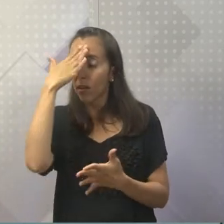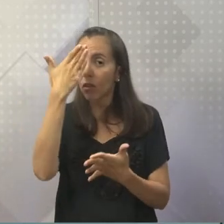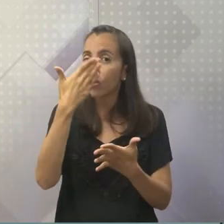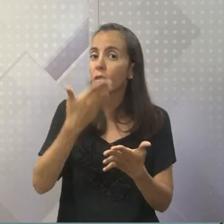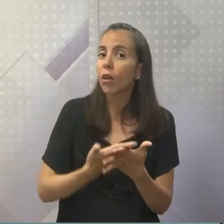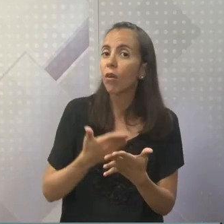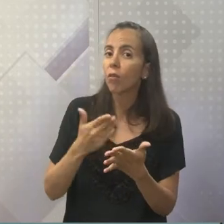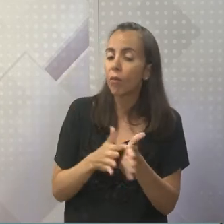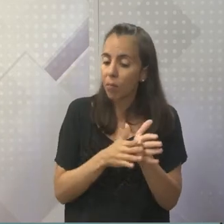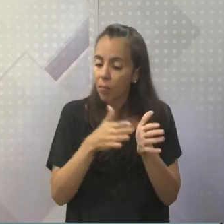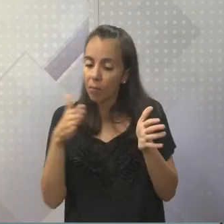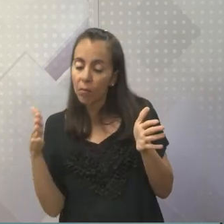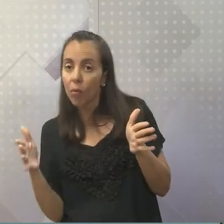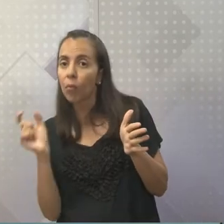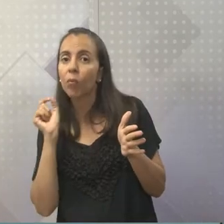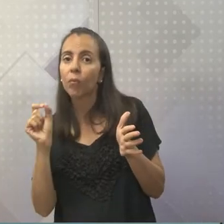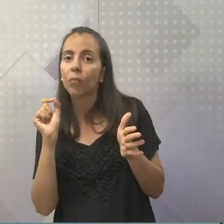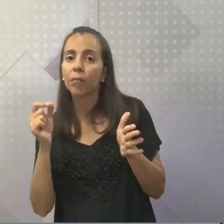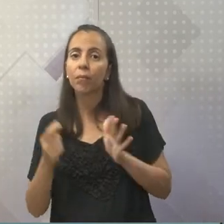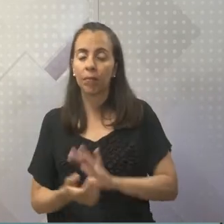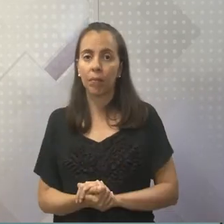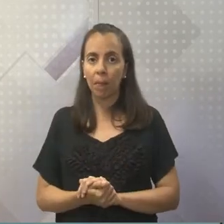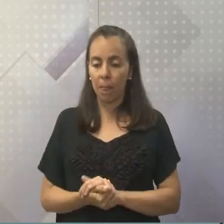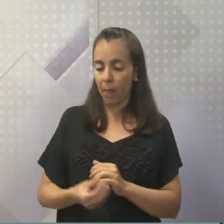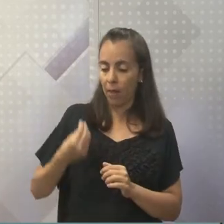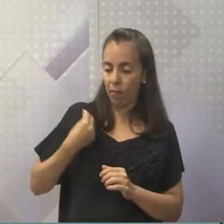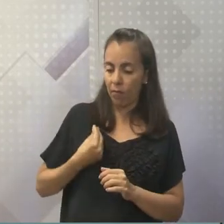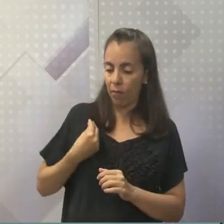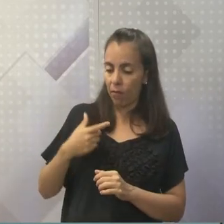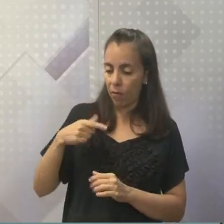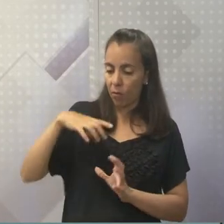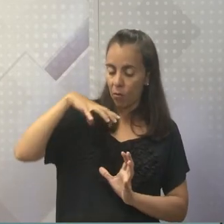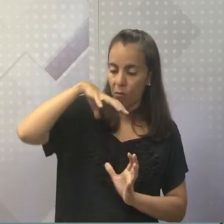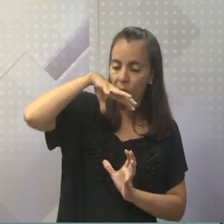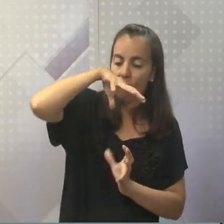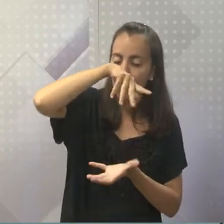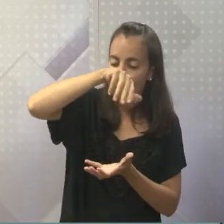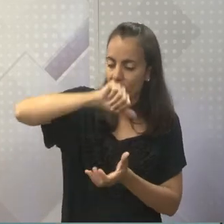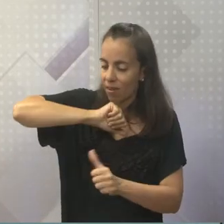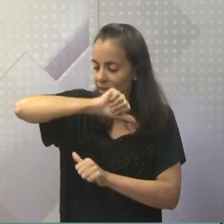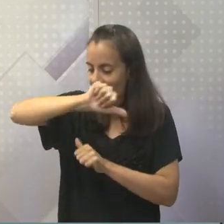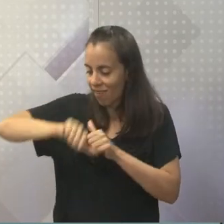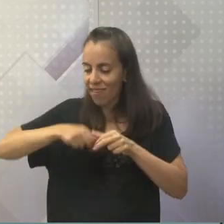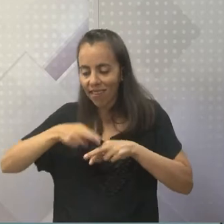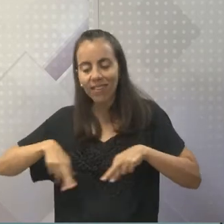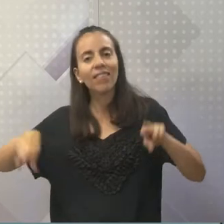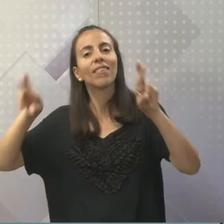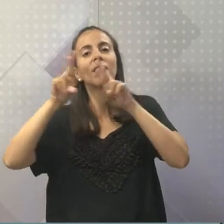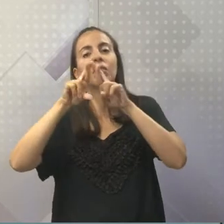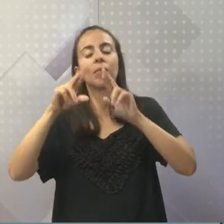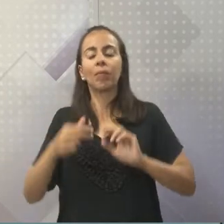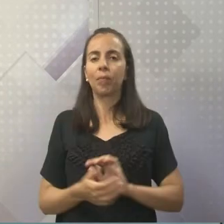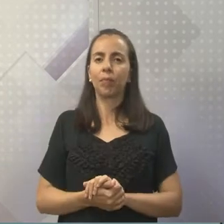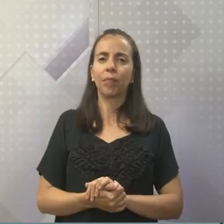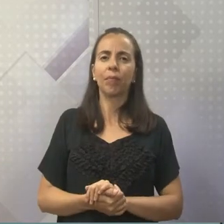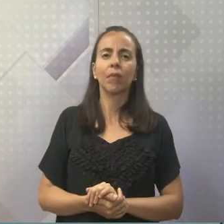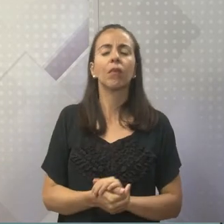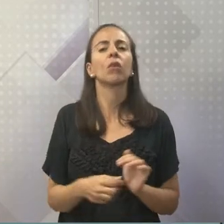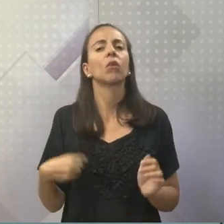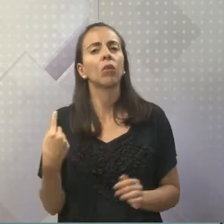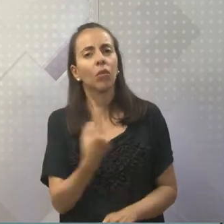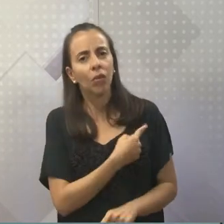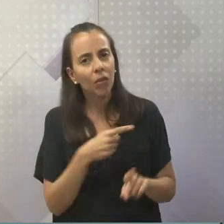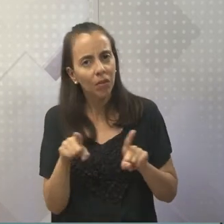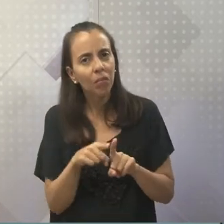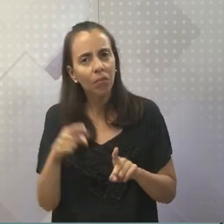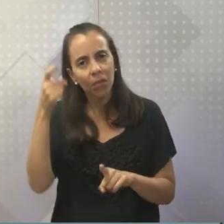era uma época de quê? Em que se supõe que a vida na Terra era renovada. Vocês já perceberam que nós temos essa mesma ideia?